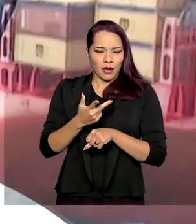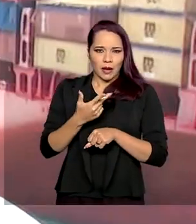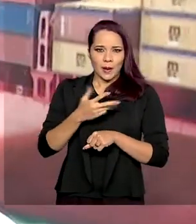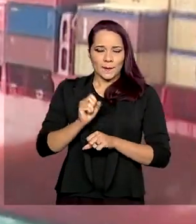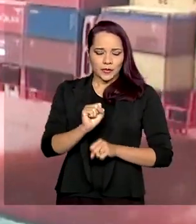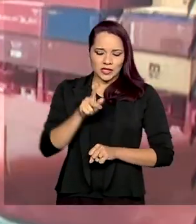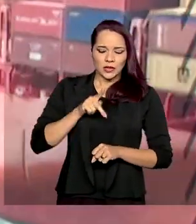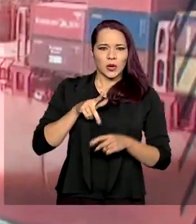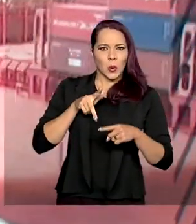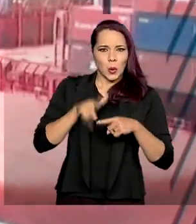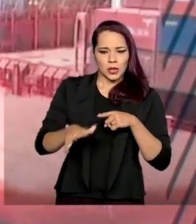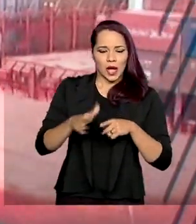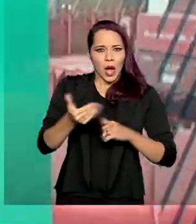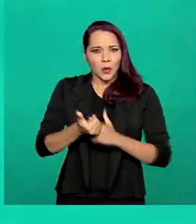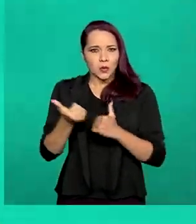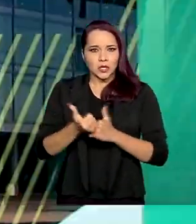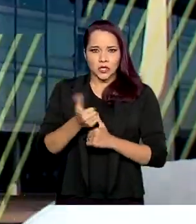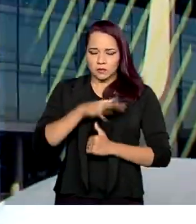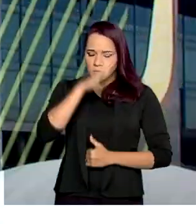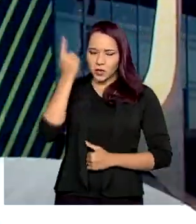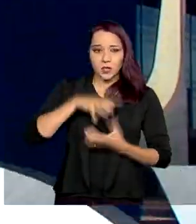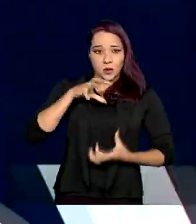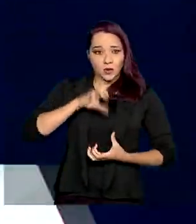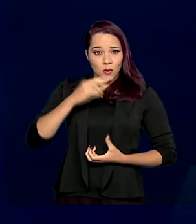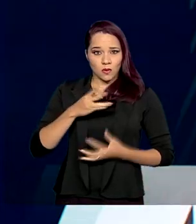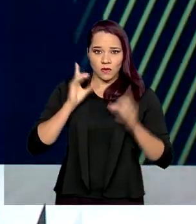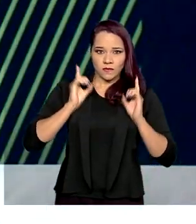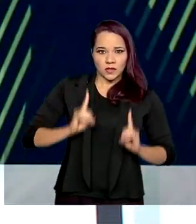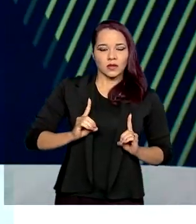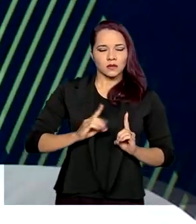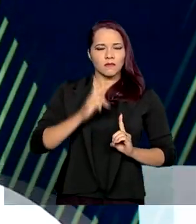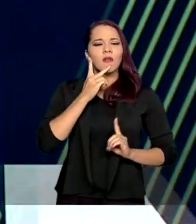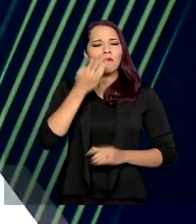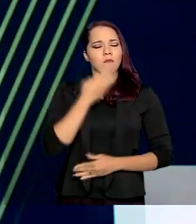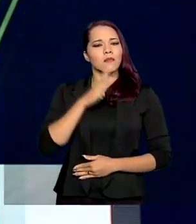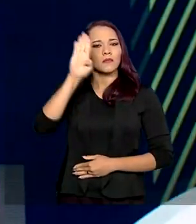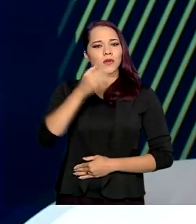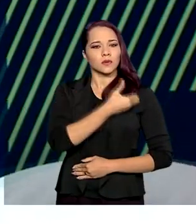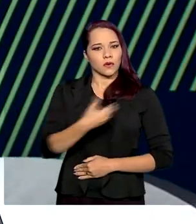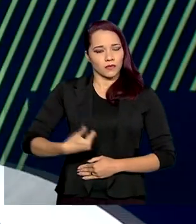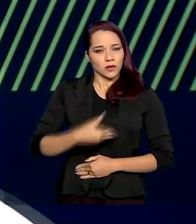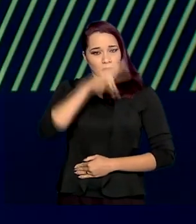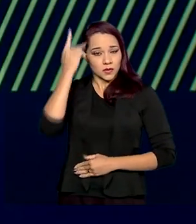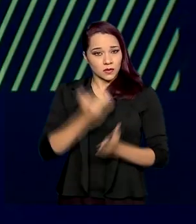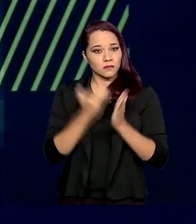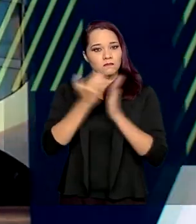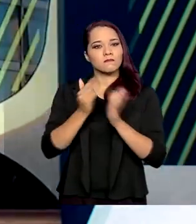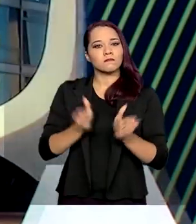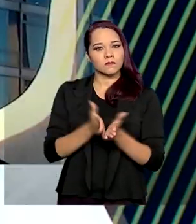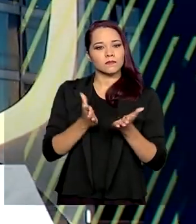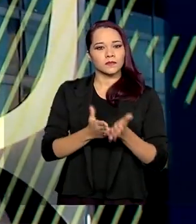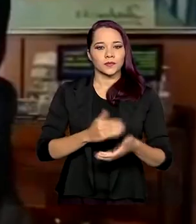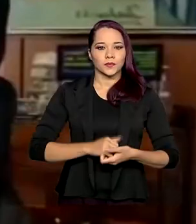cortar auxílios para idosos e pessoas com deficiência e reafirmou o compromisso do governo com os mais pobres.